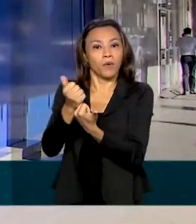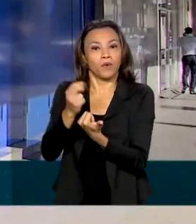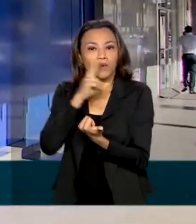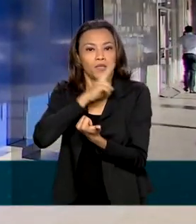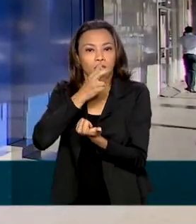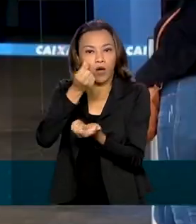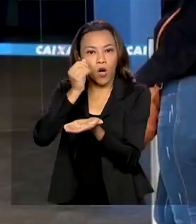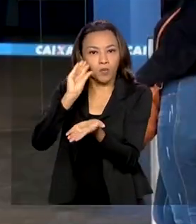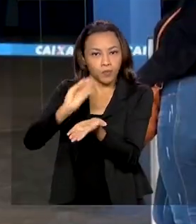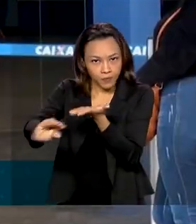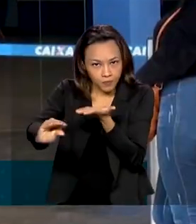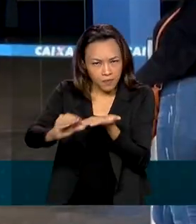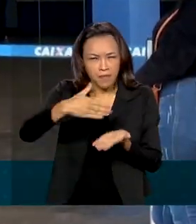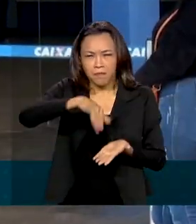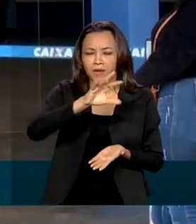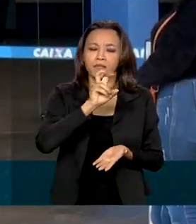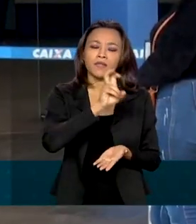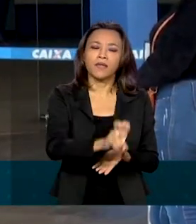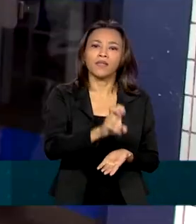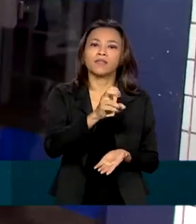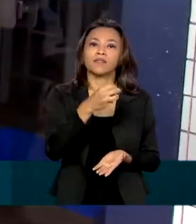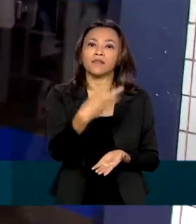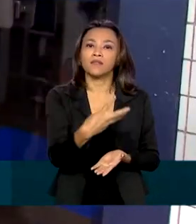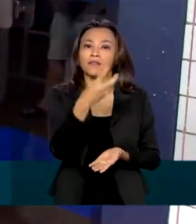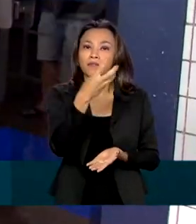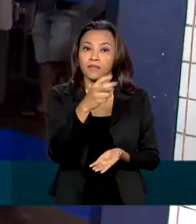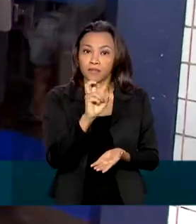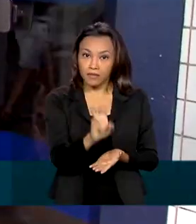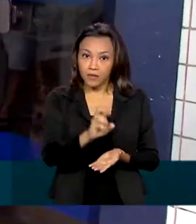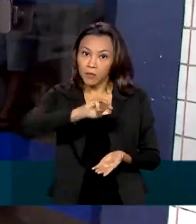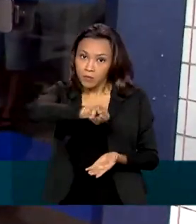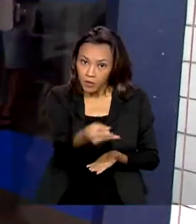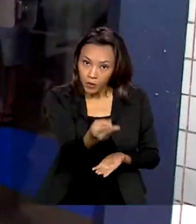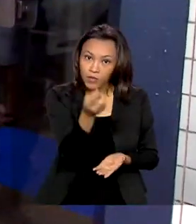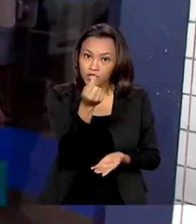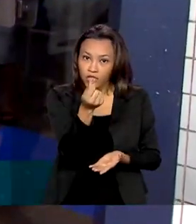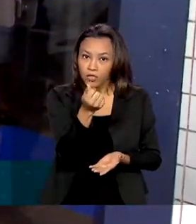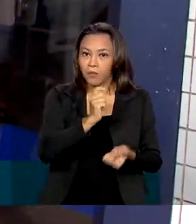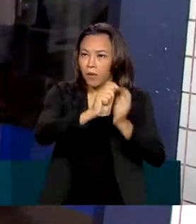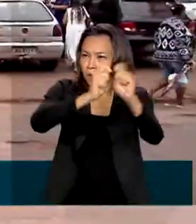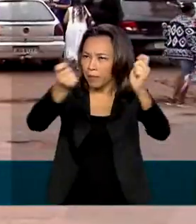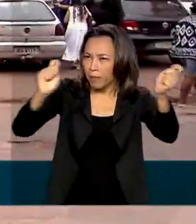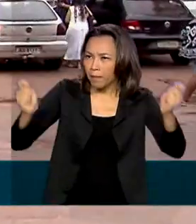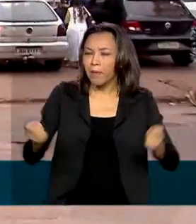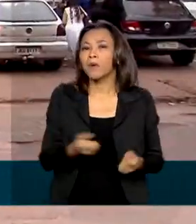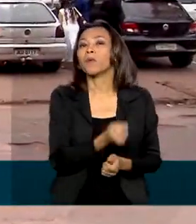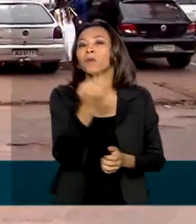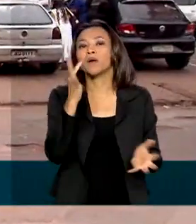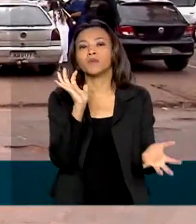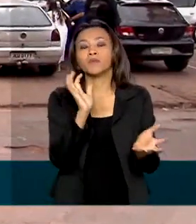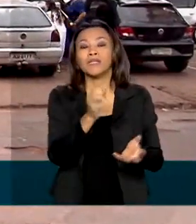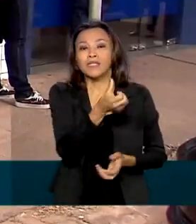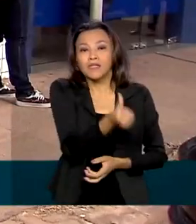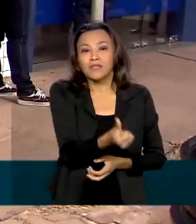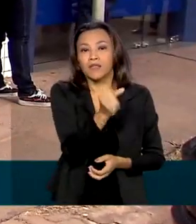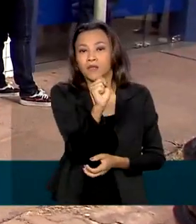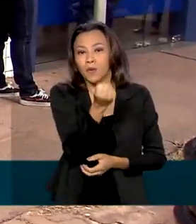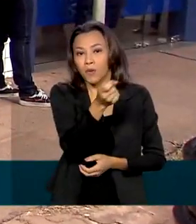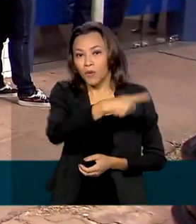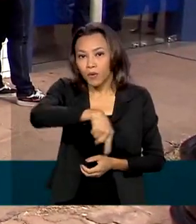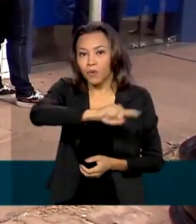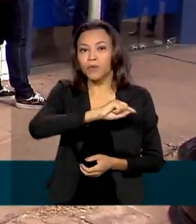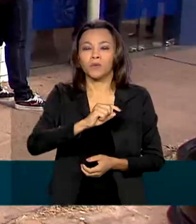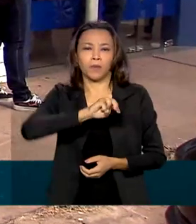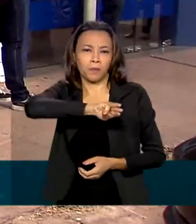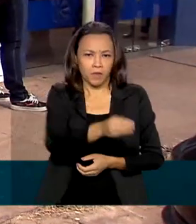Foram mais de 535 milhões de pagamentos do benefício para quase 68 milhões de brasileiros.